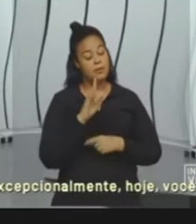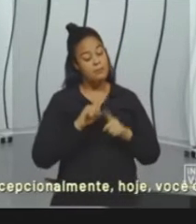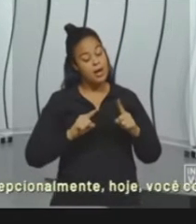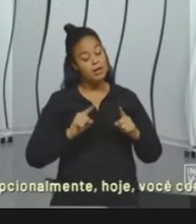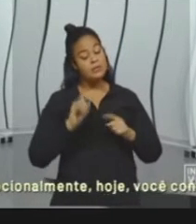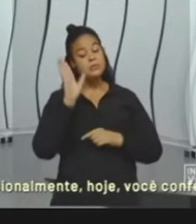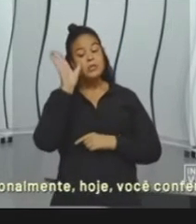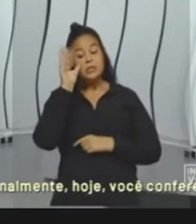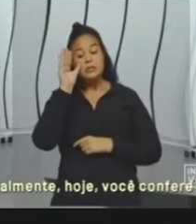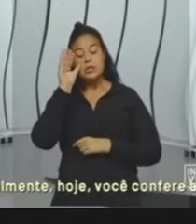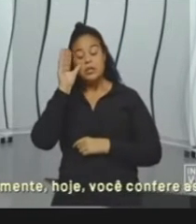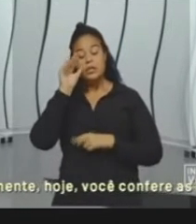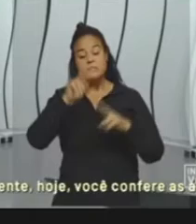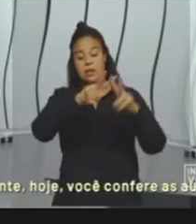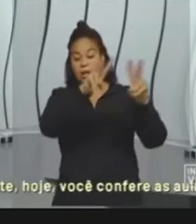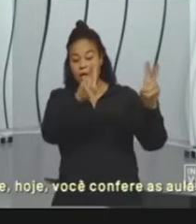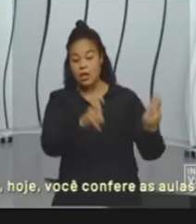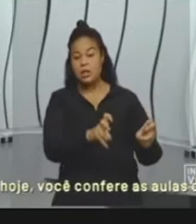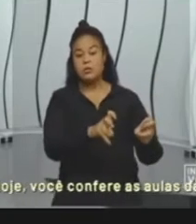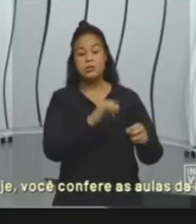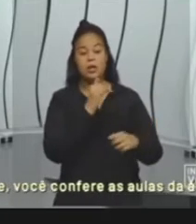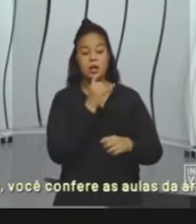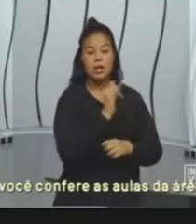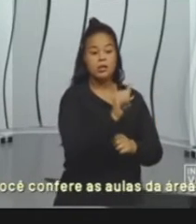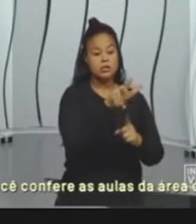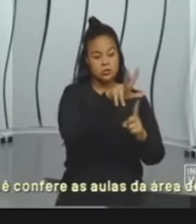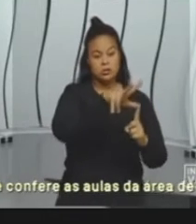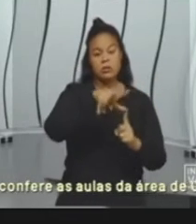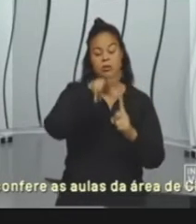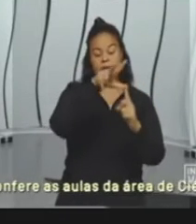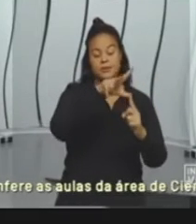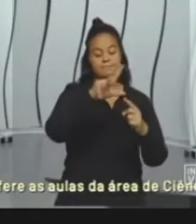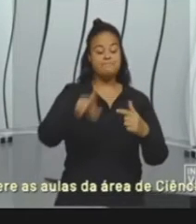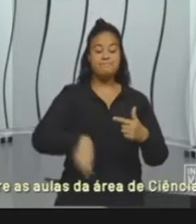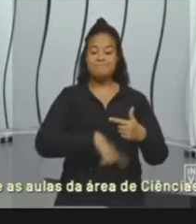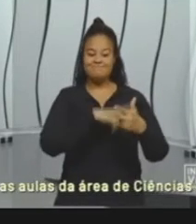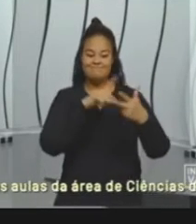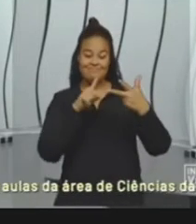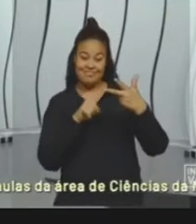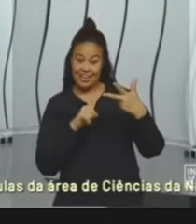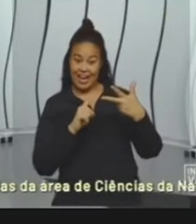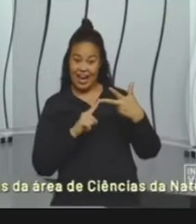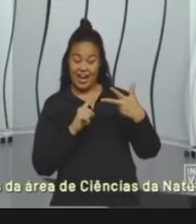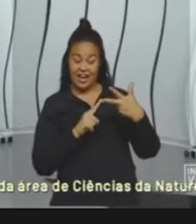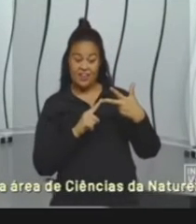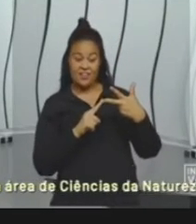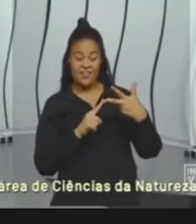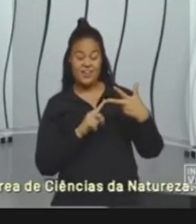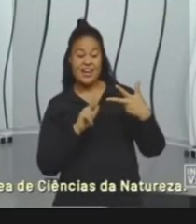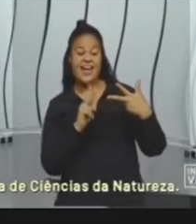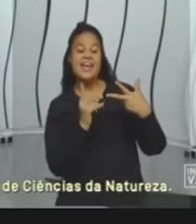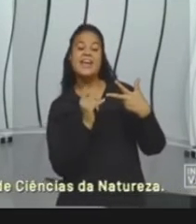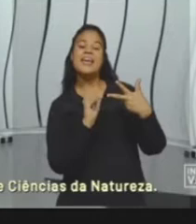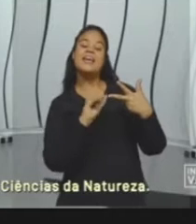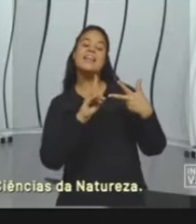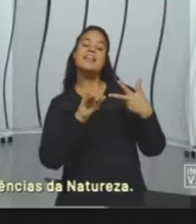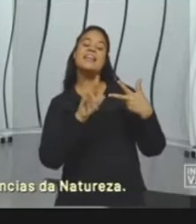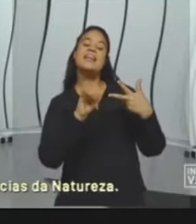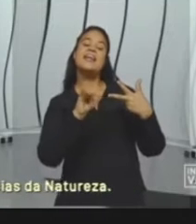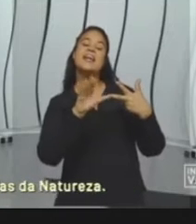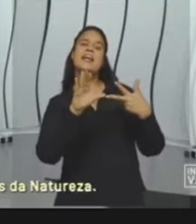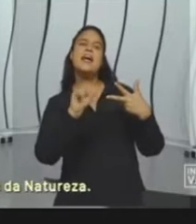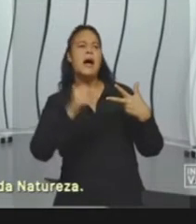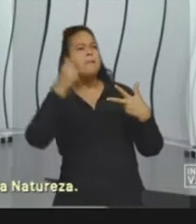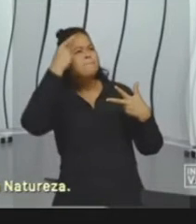Bom, falamos de energia solar, energia eólica, agora a energia hídrica. Hídrica, quando a gente pensa em hídrico, hidro,